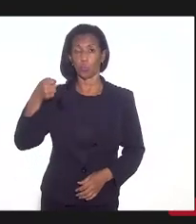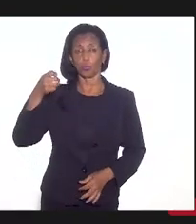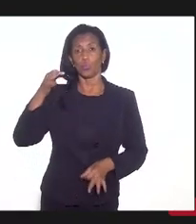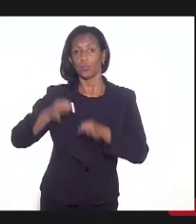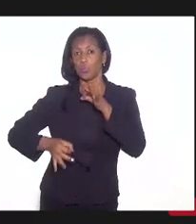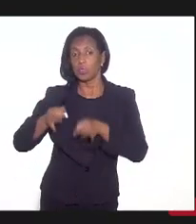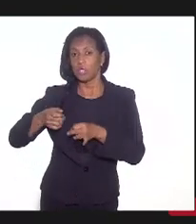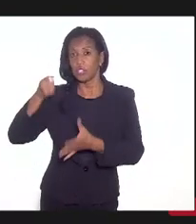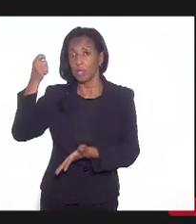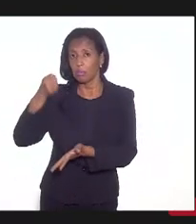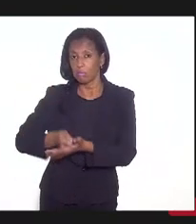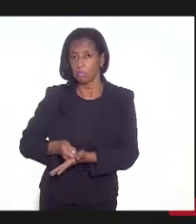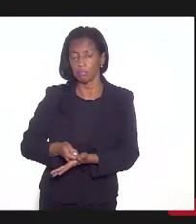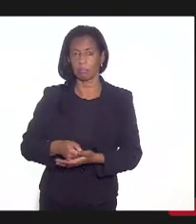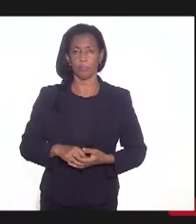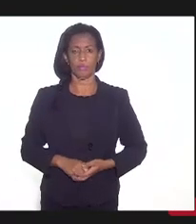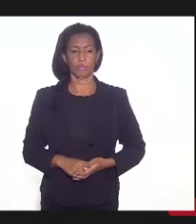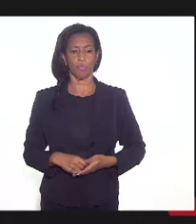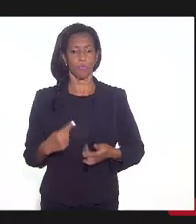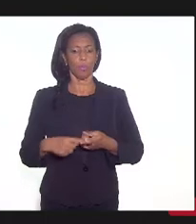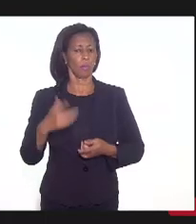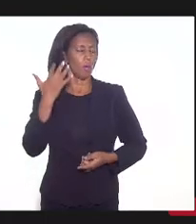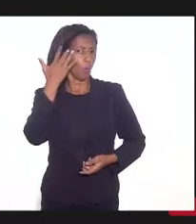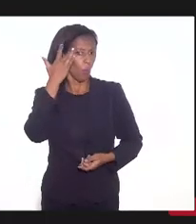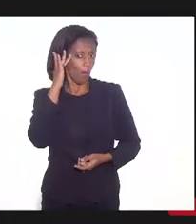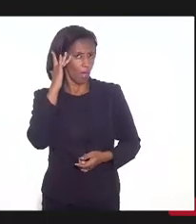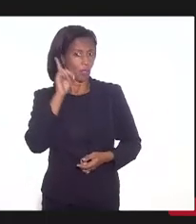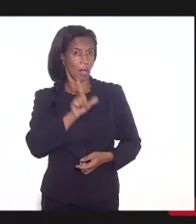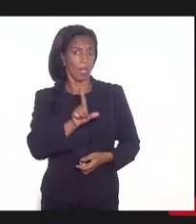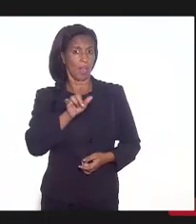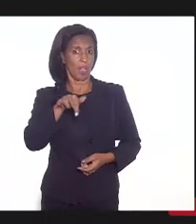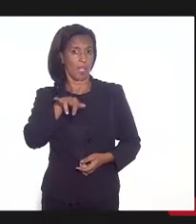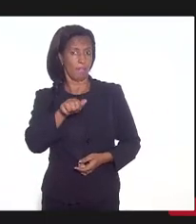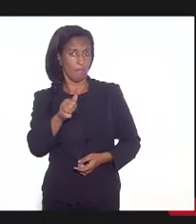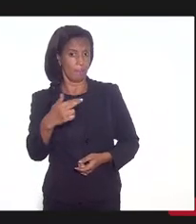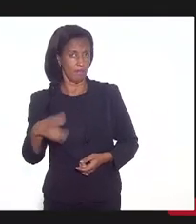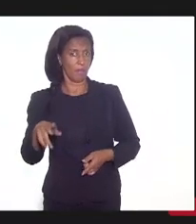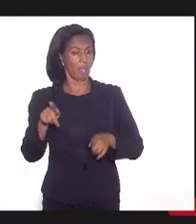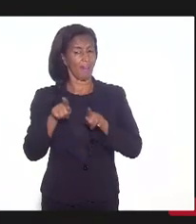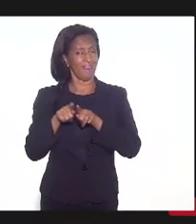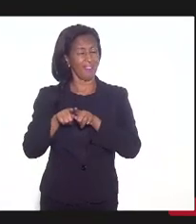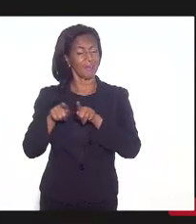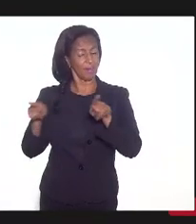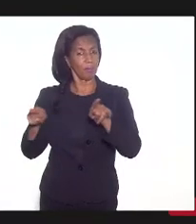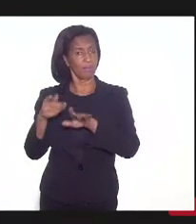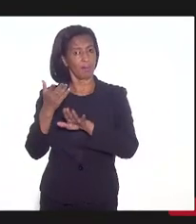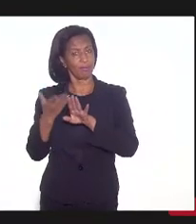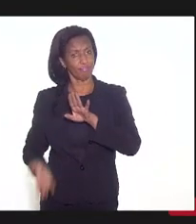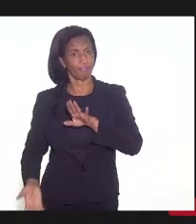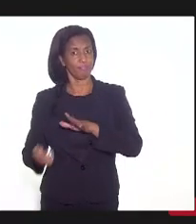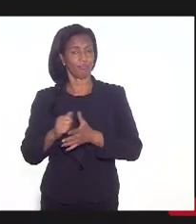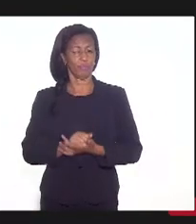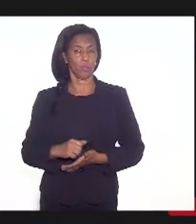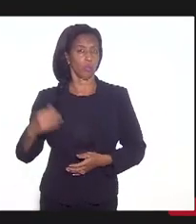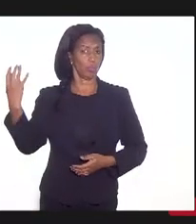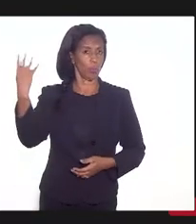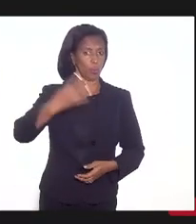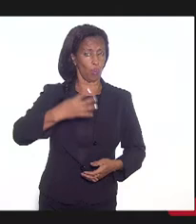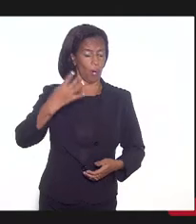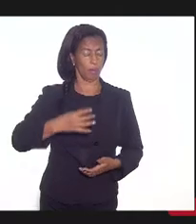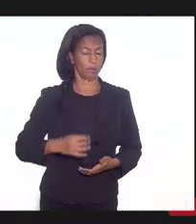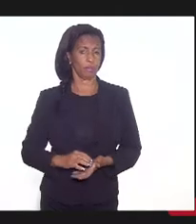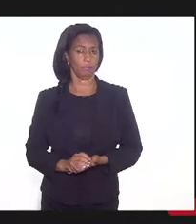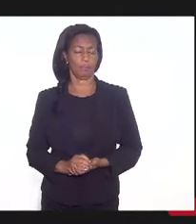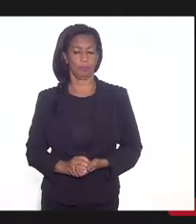entendimento sobre esse tema, porque acho que a eliminada do ministro Toffoli também já caiu de muito, caiu lá no dia 4 de